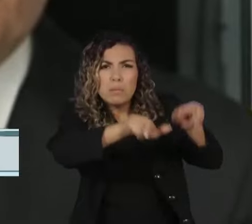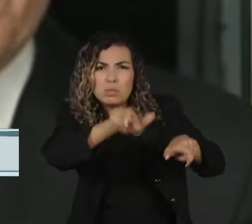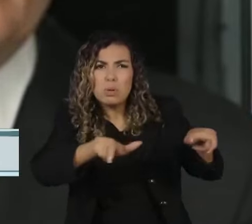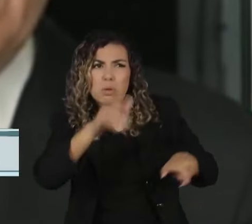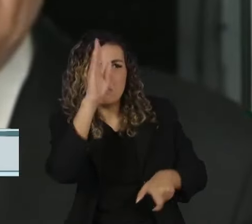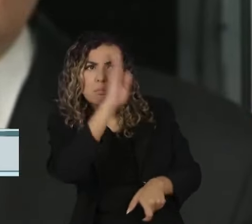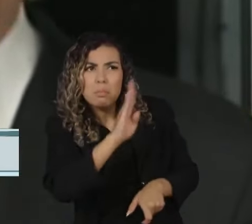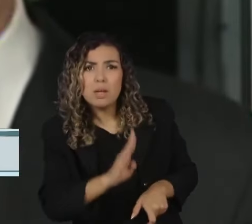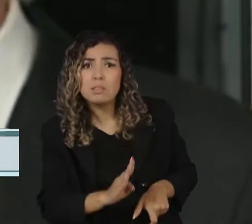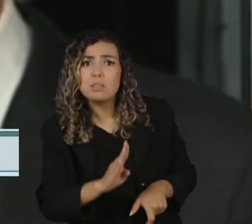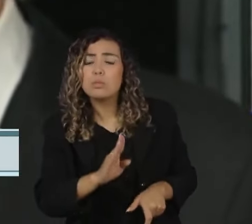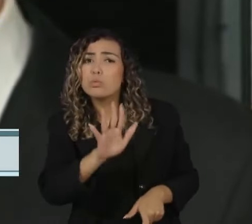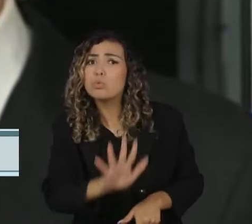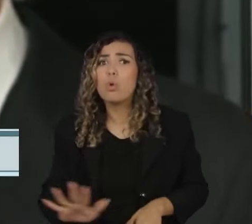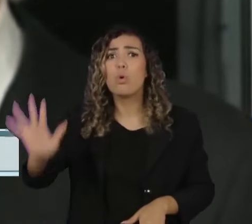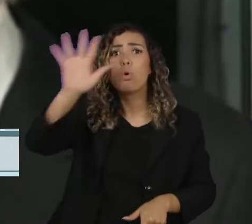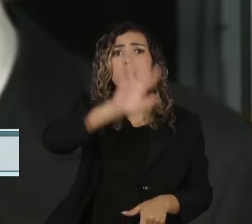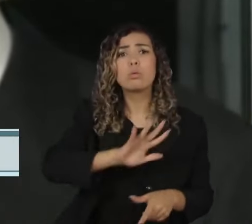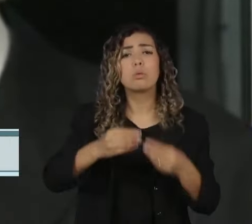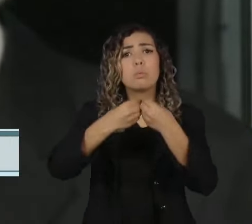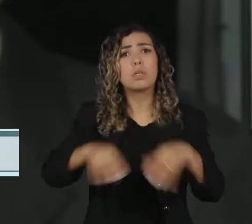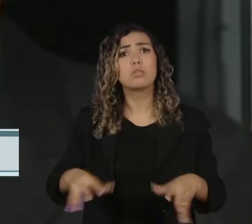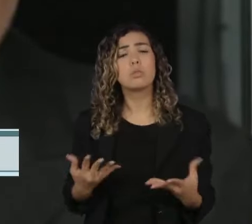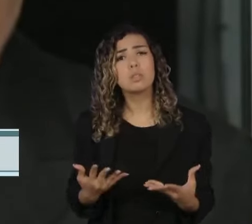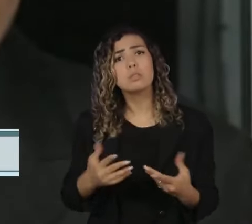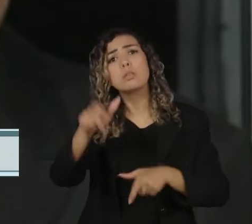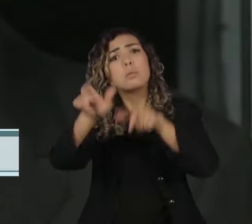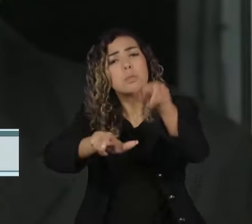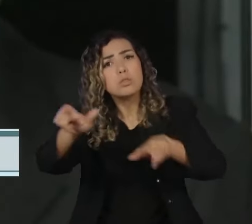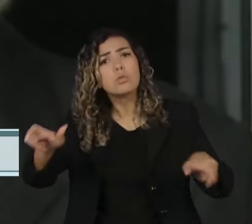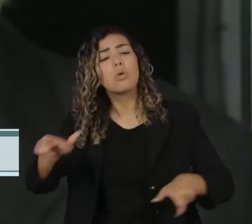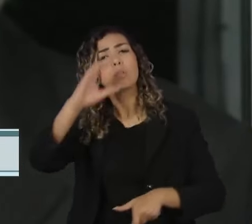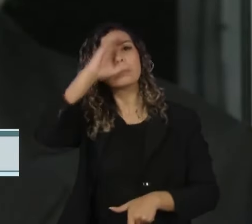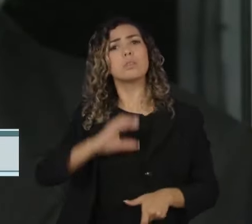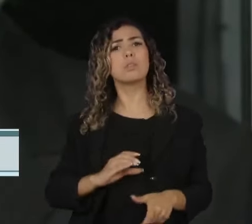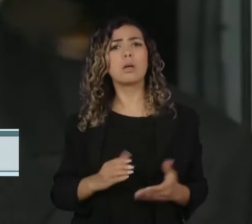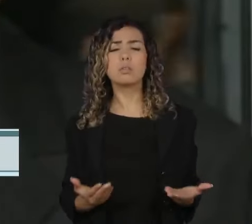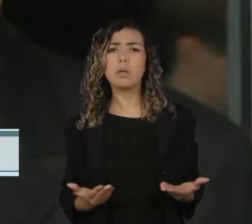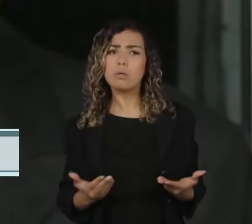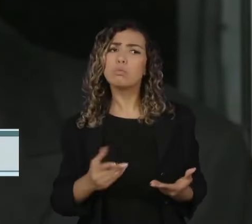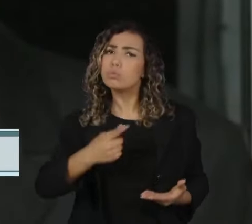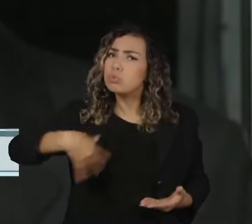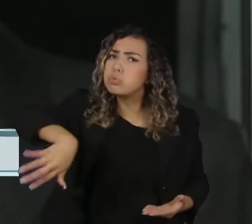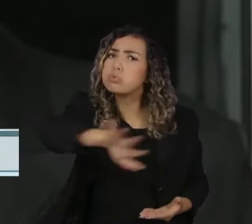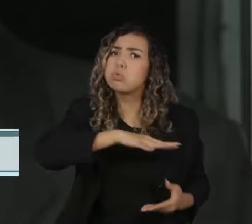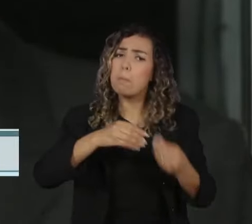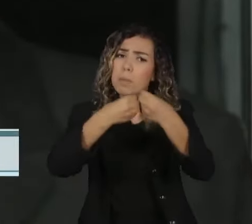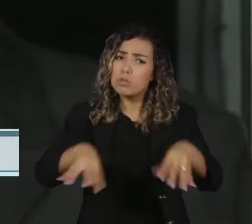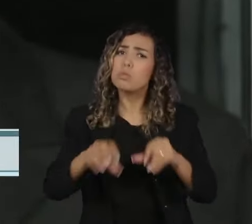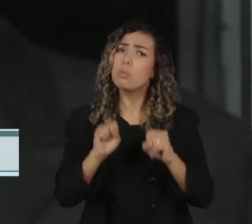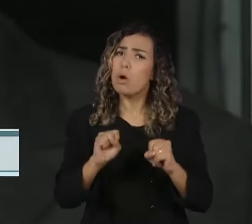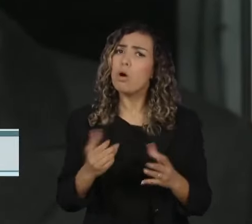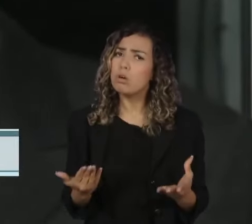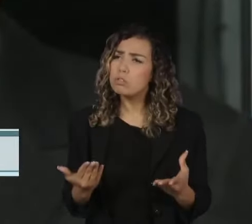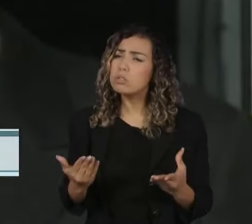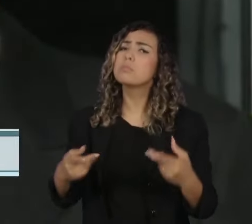a vida dos brasileiros, do cotidiano dos cidadãos e das cidadãs. E, portanto, merecem um mais profundo